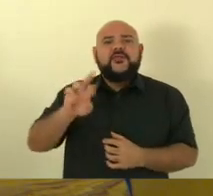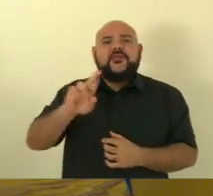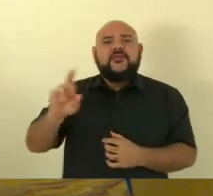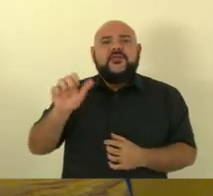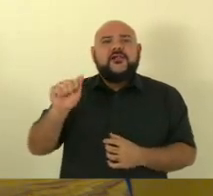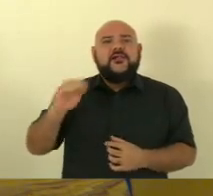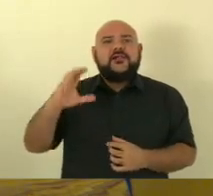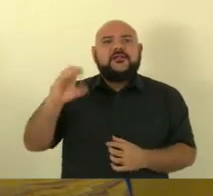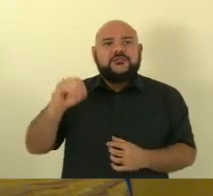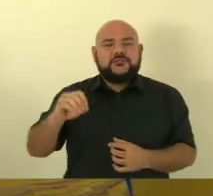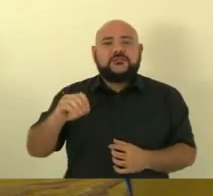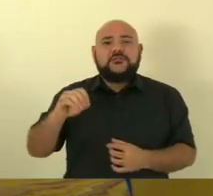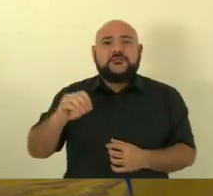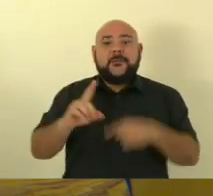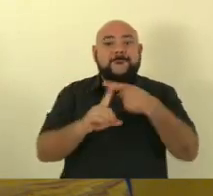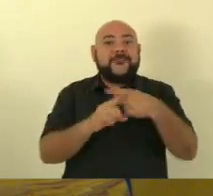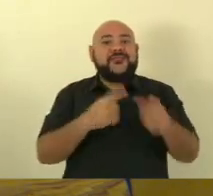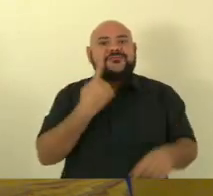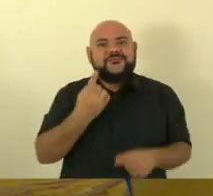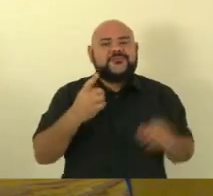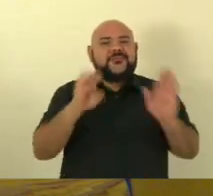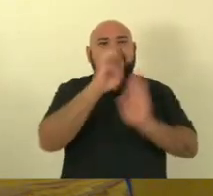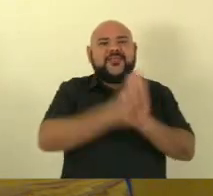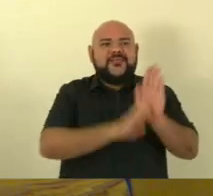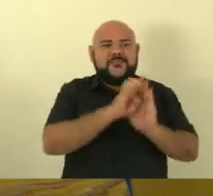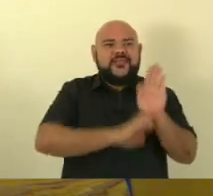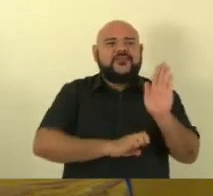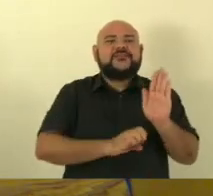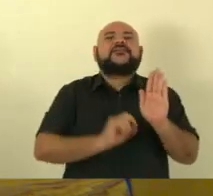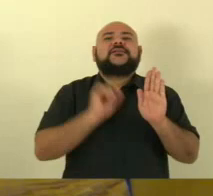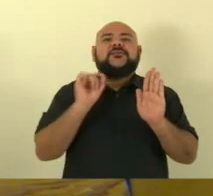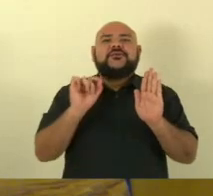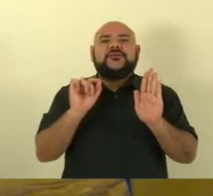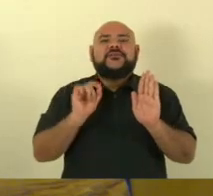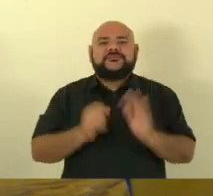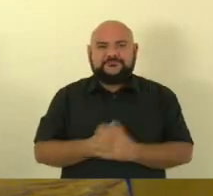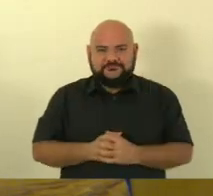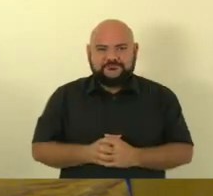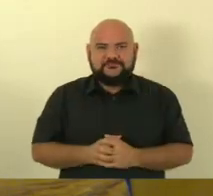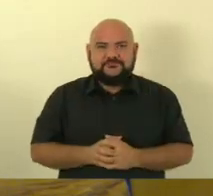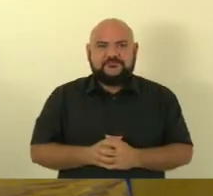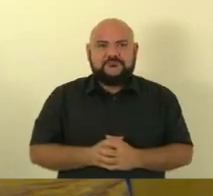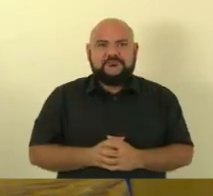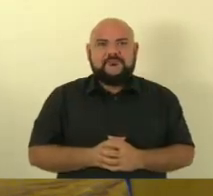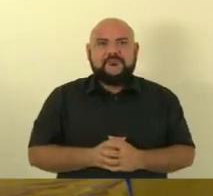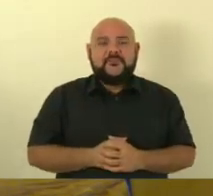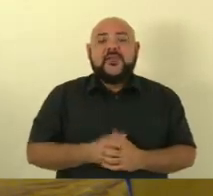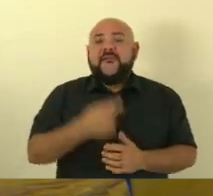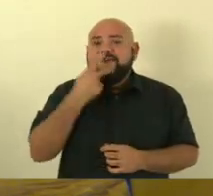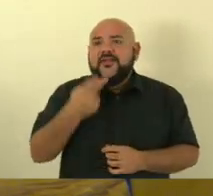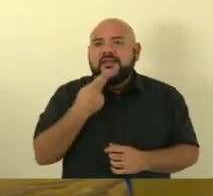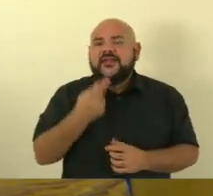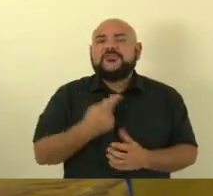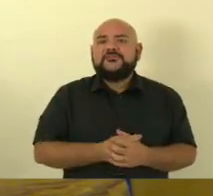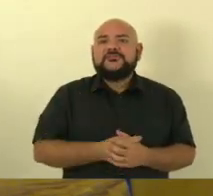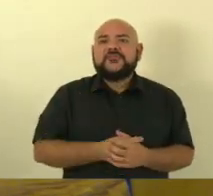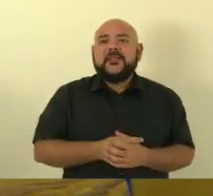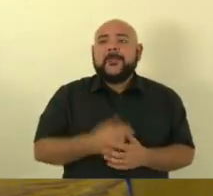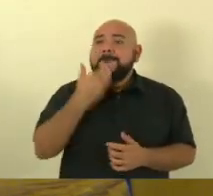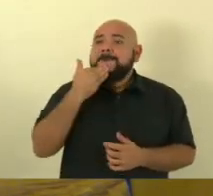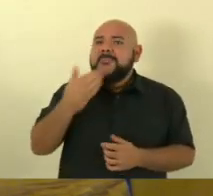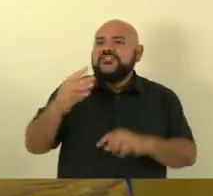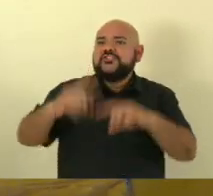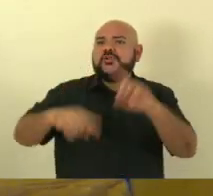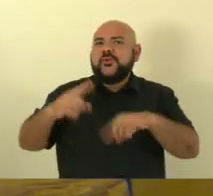que era o que alocar recursos não disseram que era isso para tirar a emenda dele mas o que ele queria era simplesmente